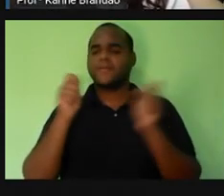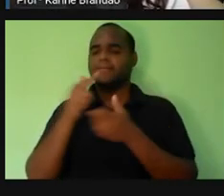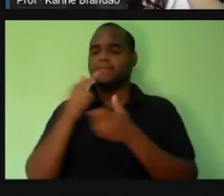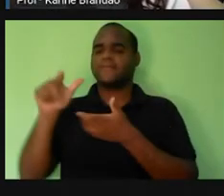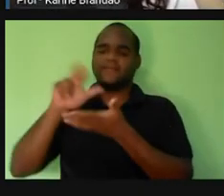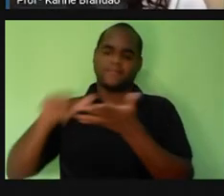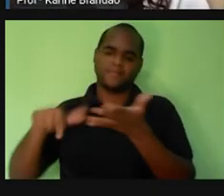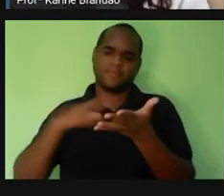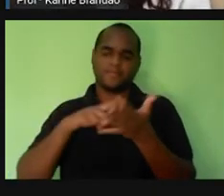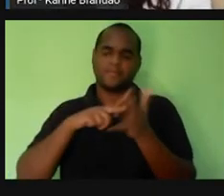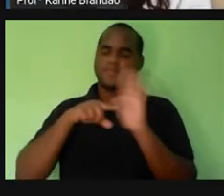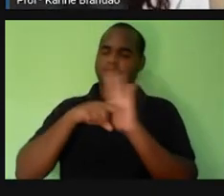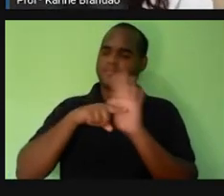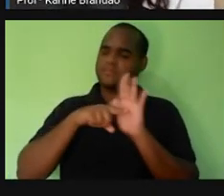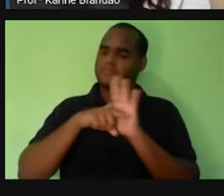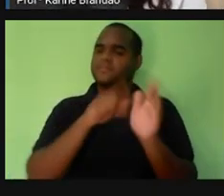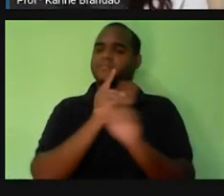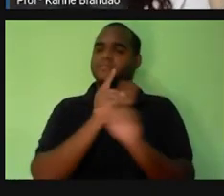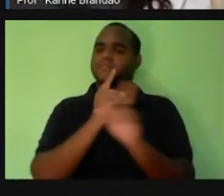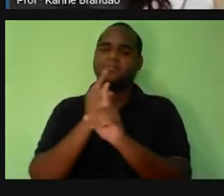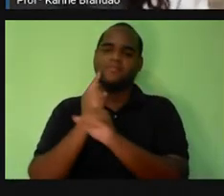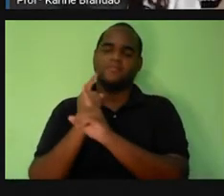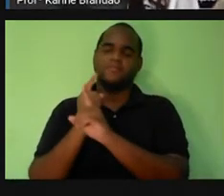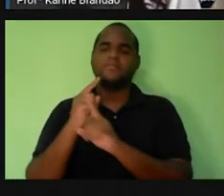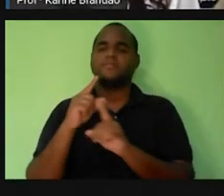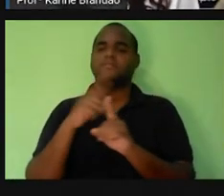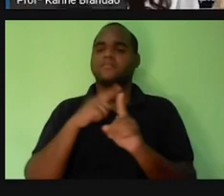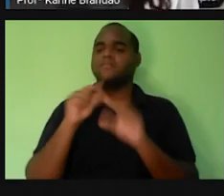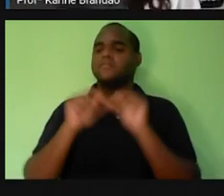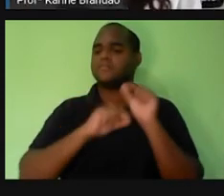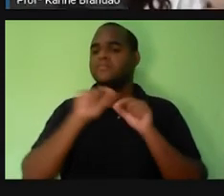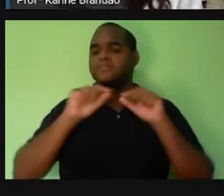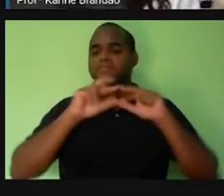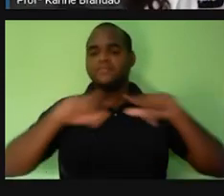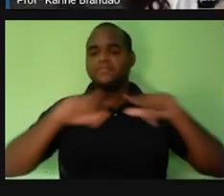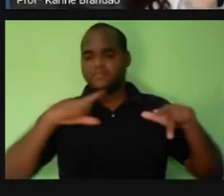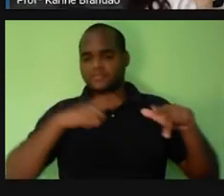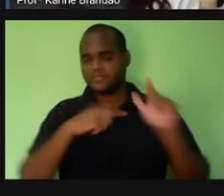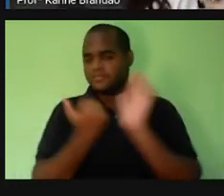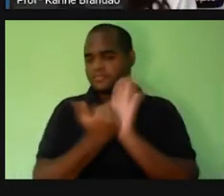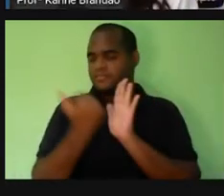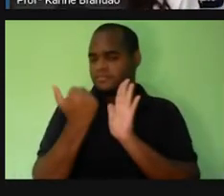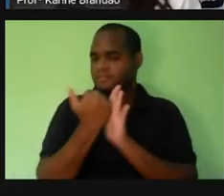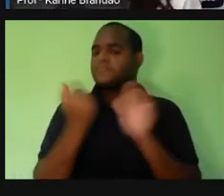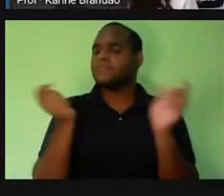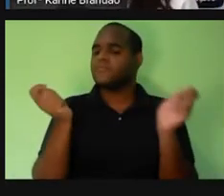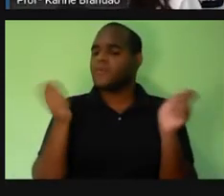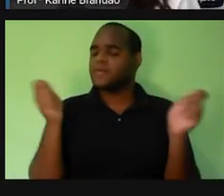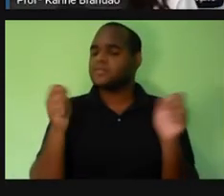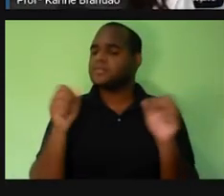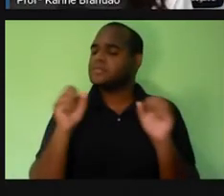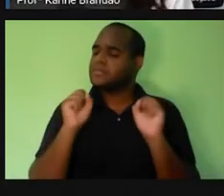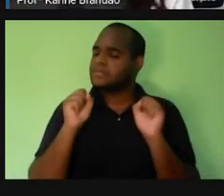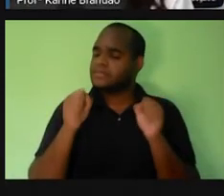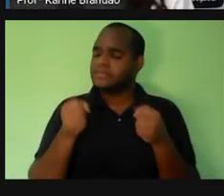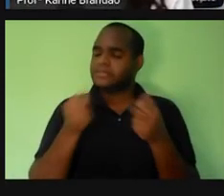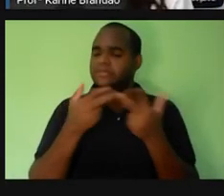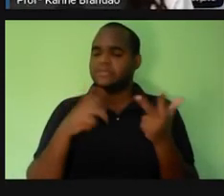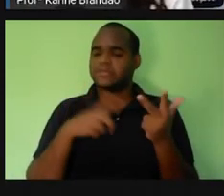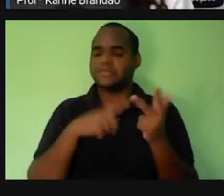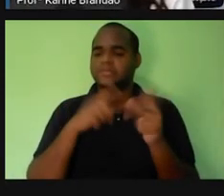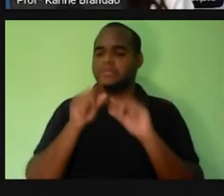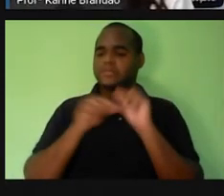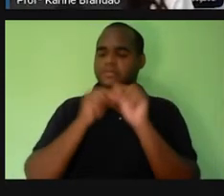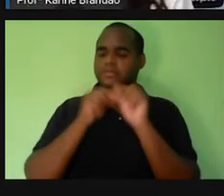tecidos. E nos tecidos, a gente tem também uma infinidade de estudos, de ideias, de possibilidades. Então, aqui em